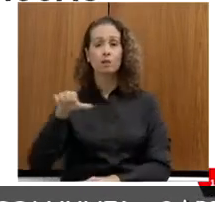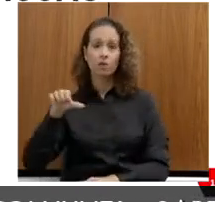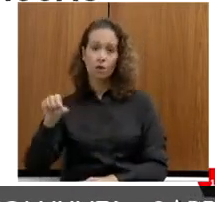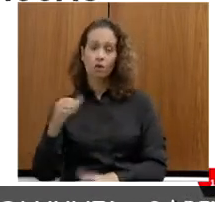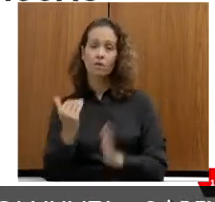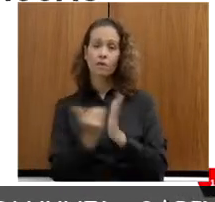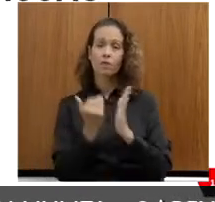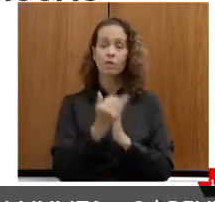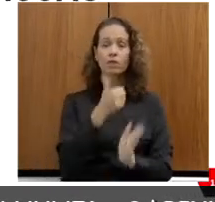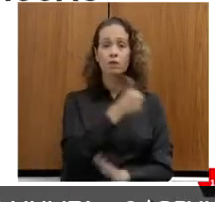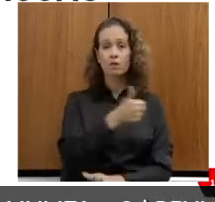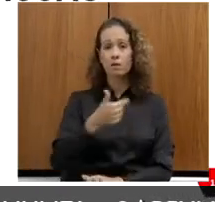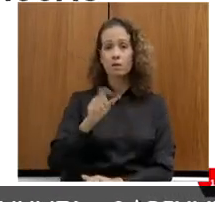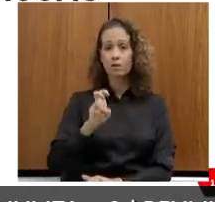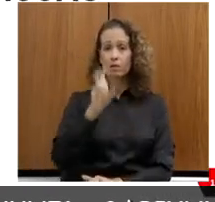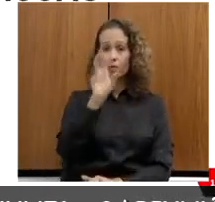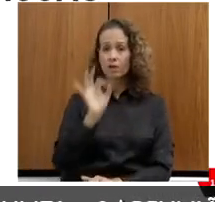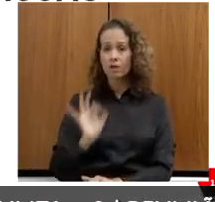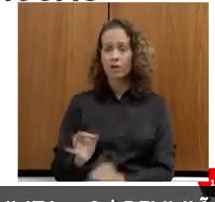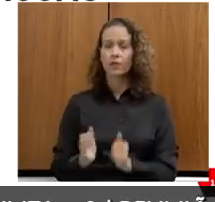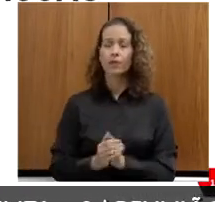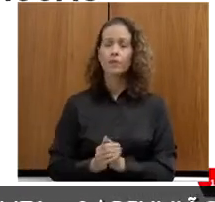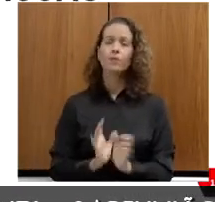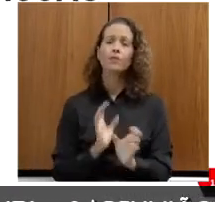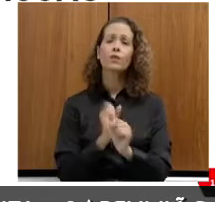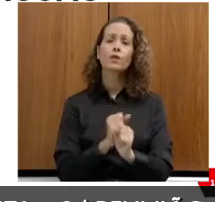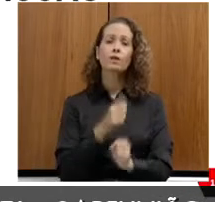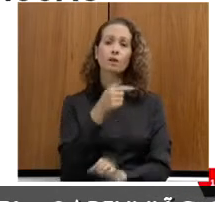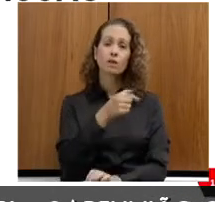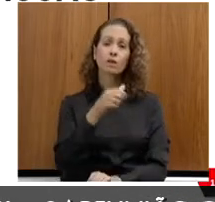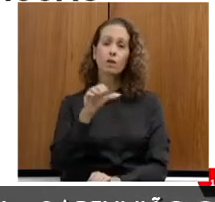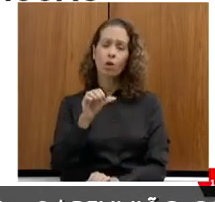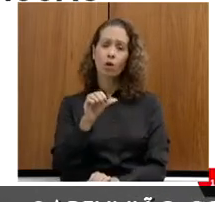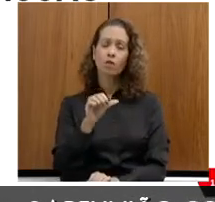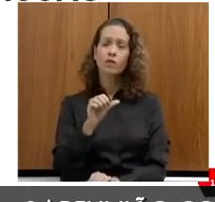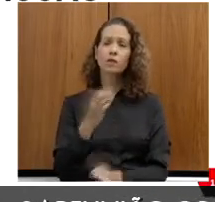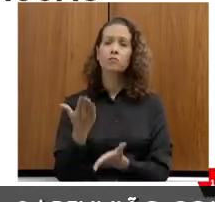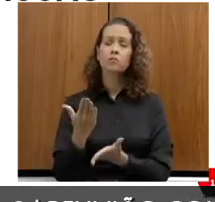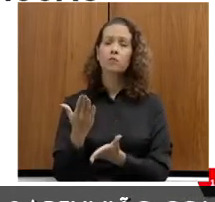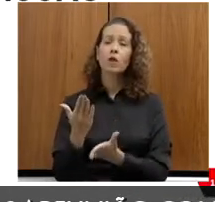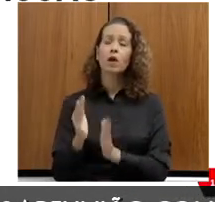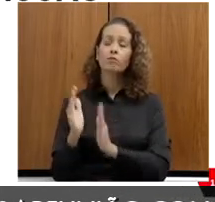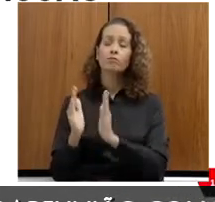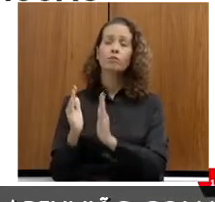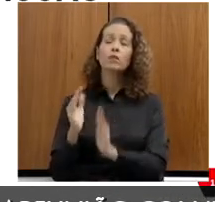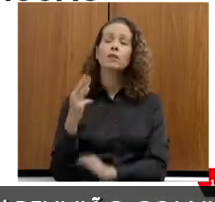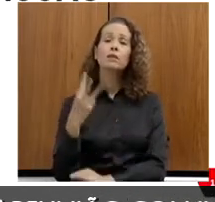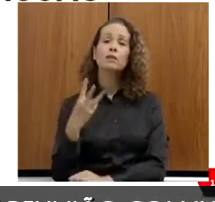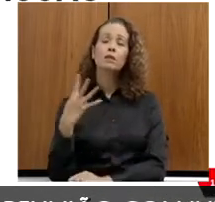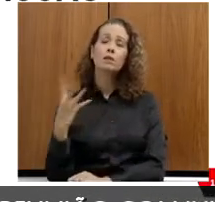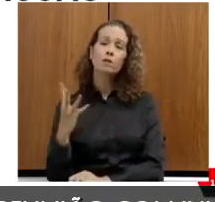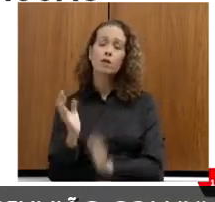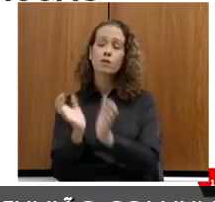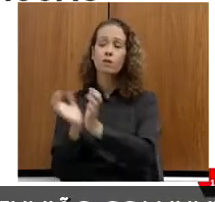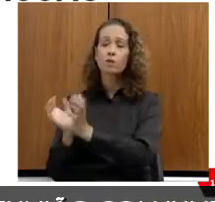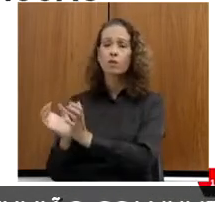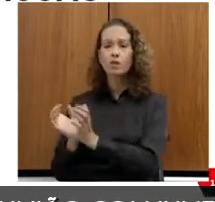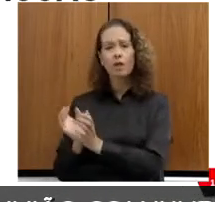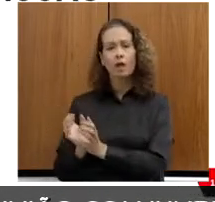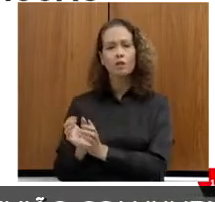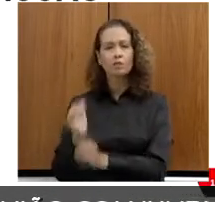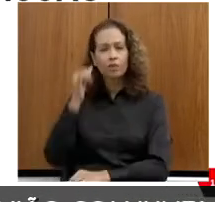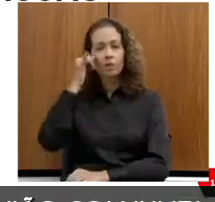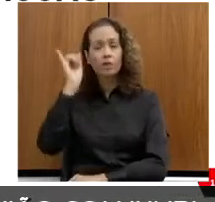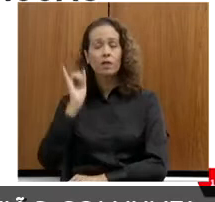125%. Dessas 79, 34 comunidades são para prevenção e 45